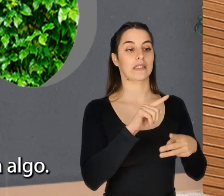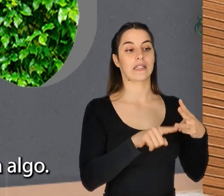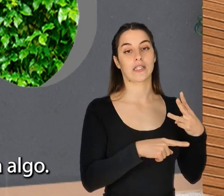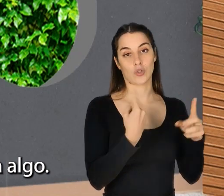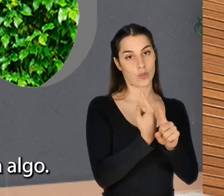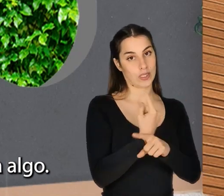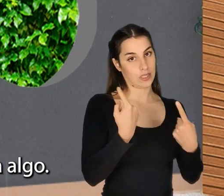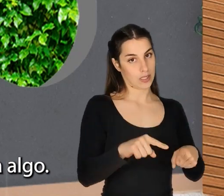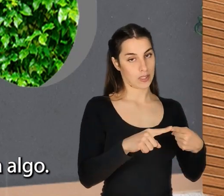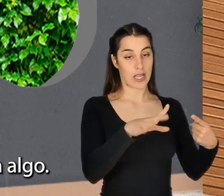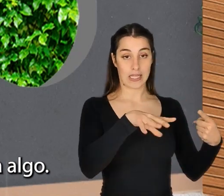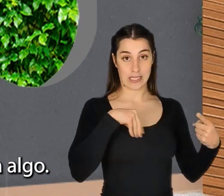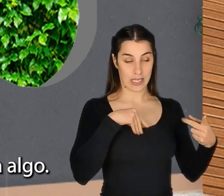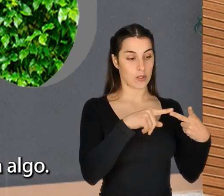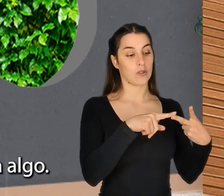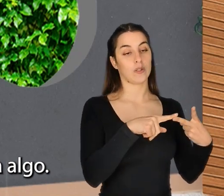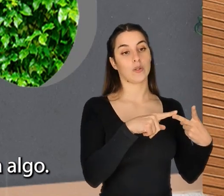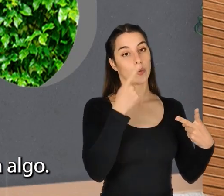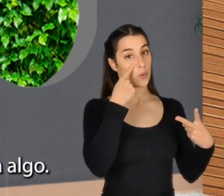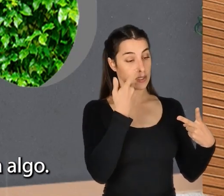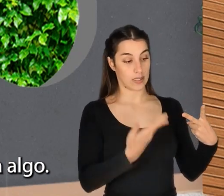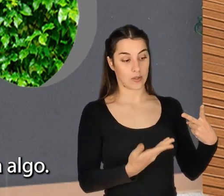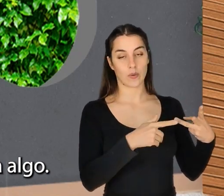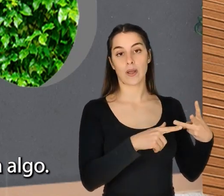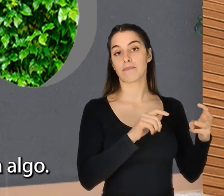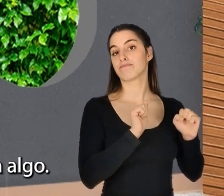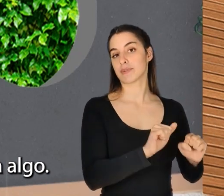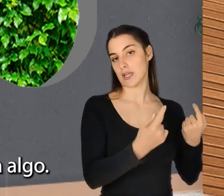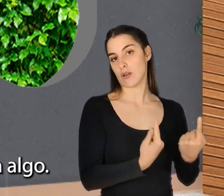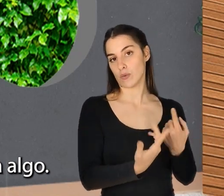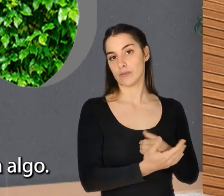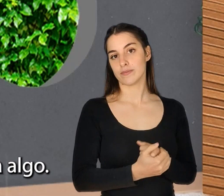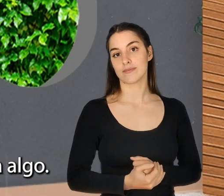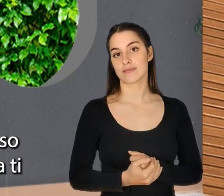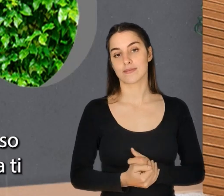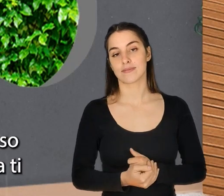aspectos essenciais. Ser aceito, ser reconhecido e pertencer a algo.